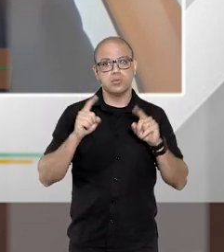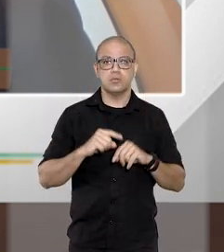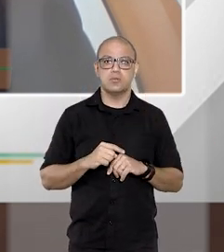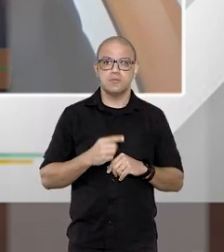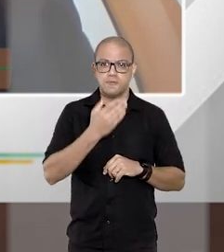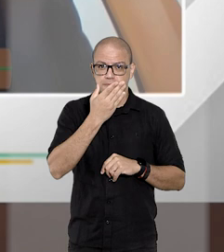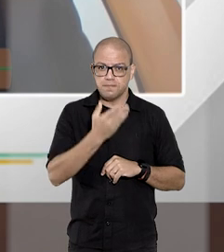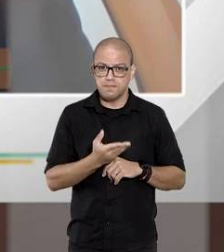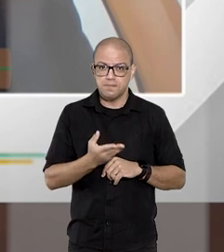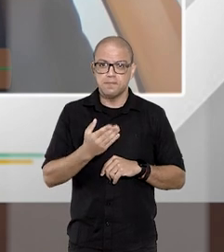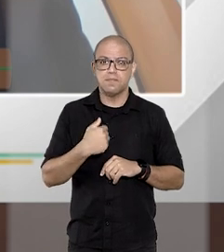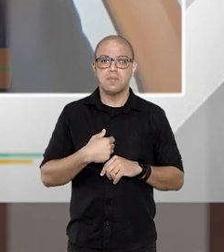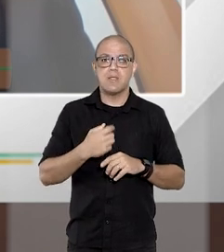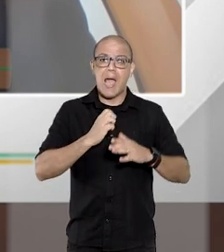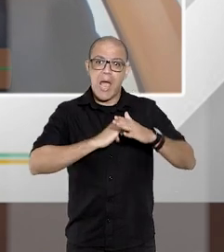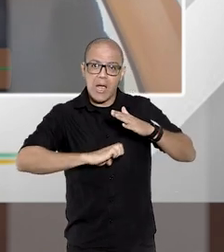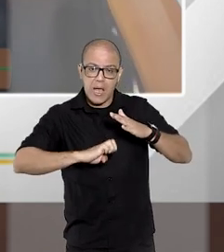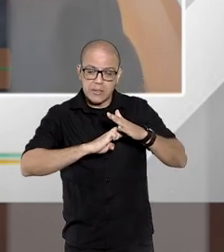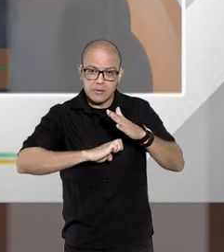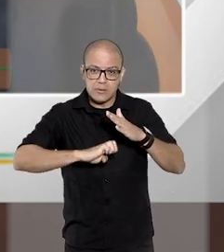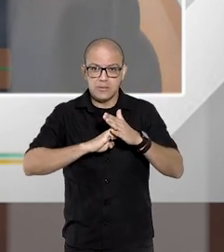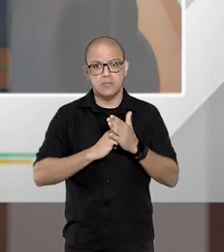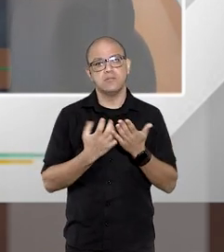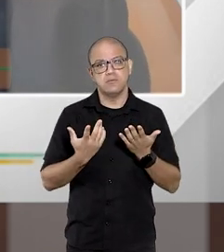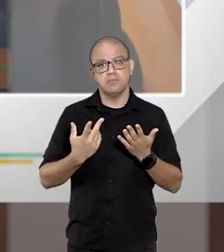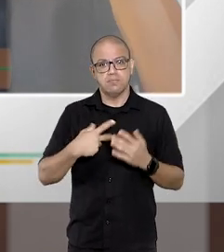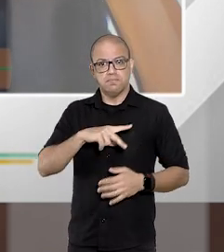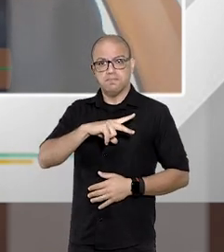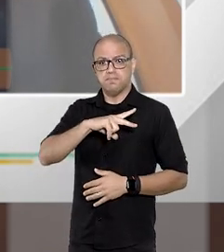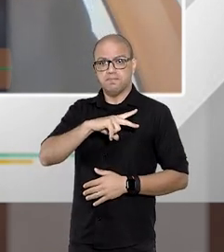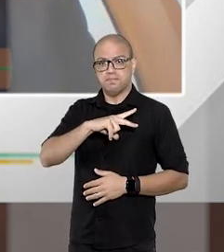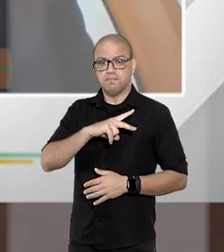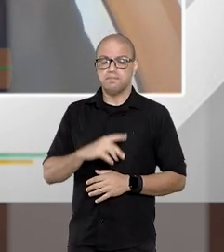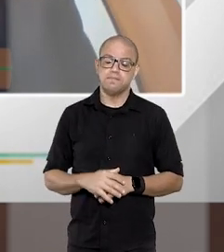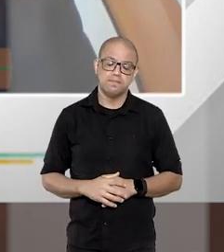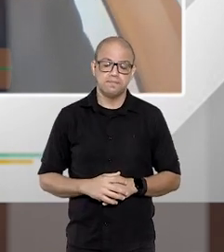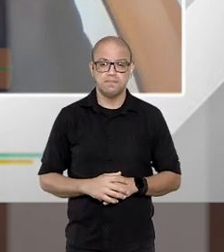em contraposição às empresas privadas,